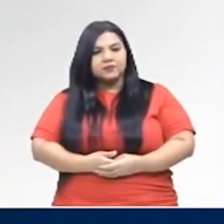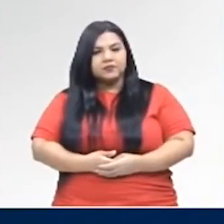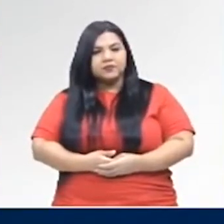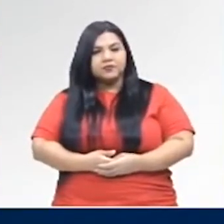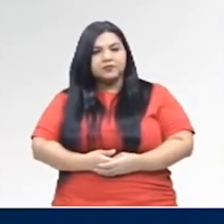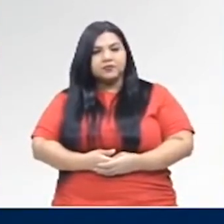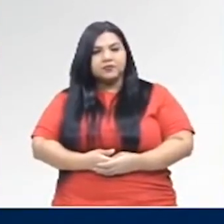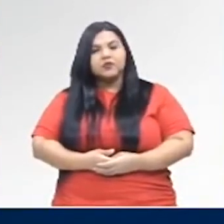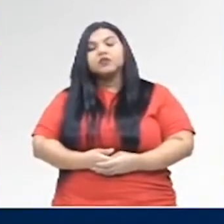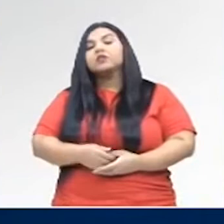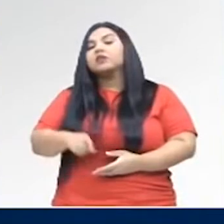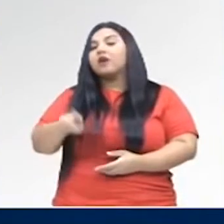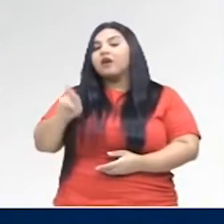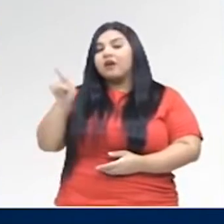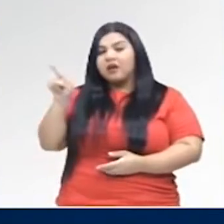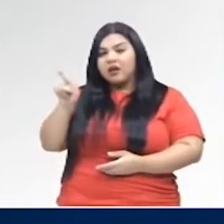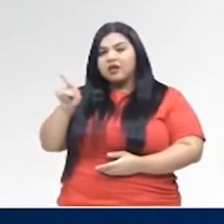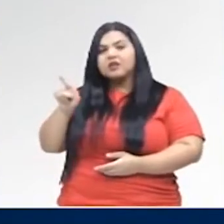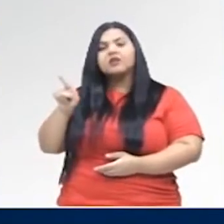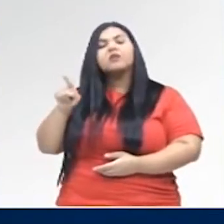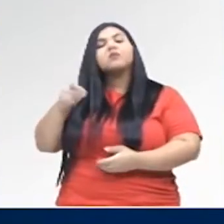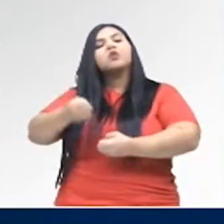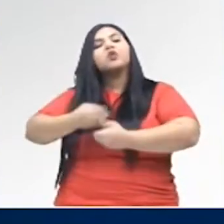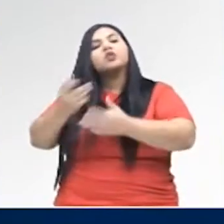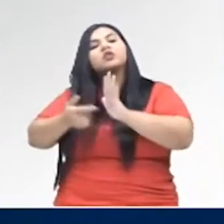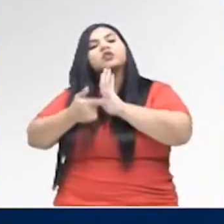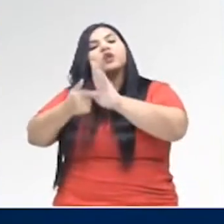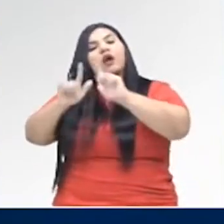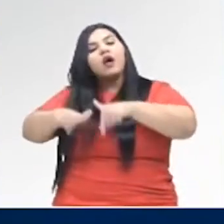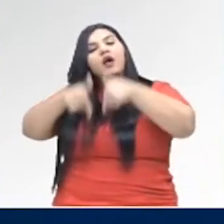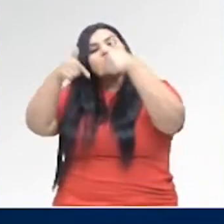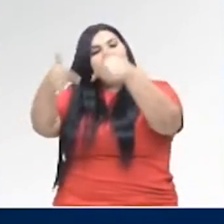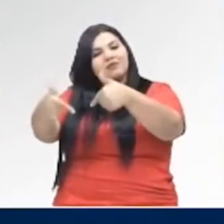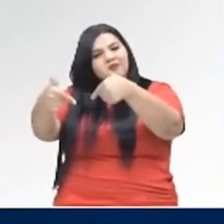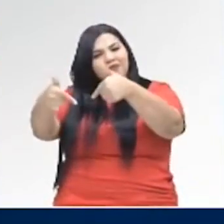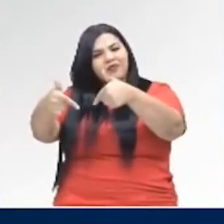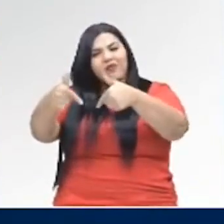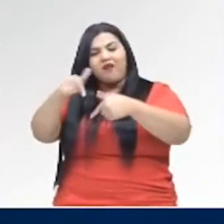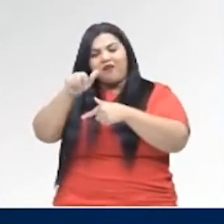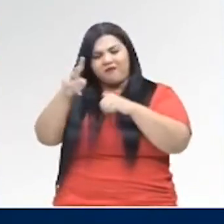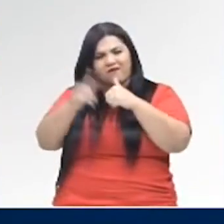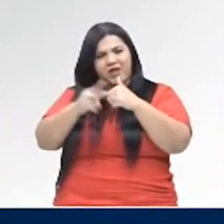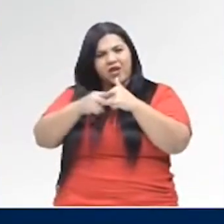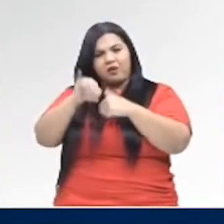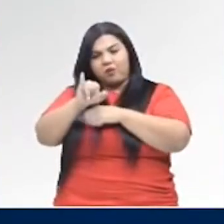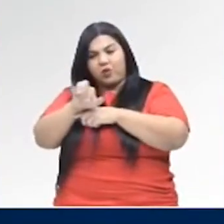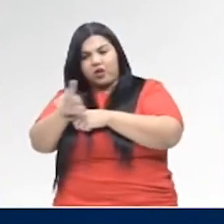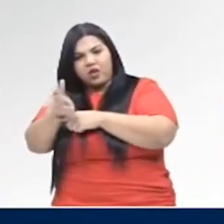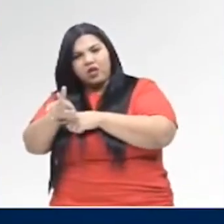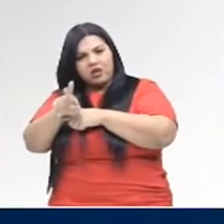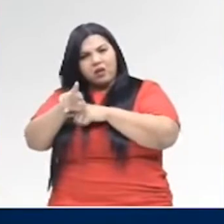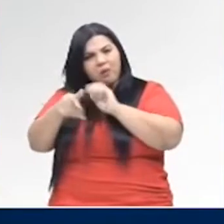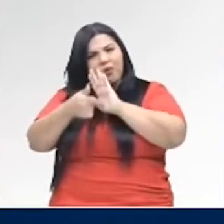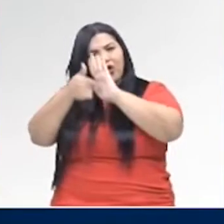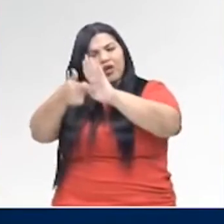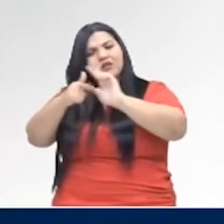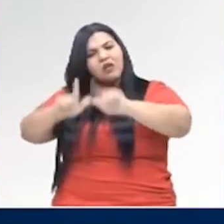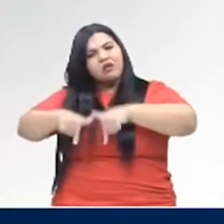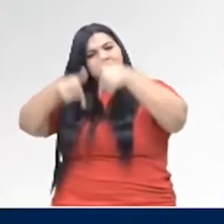Então, aqui eu estou expressando o quê? Uma ação, o verbo ir, vai expressar ação,